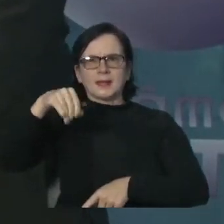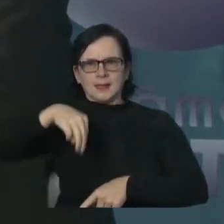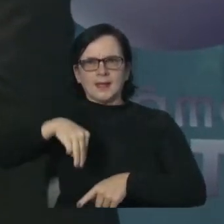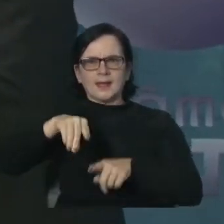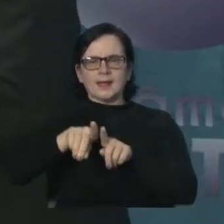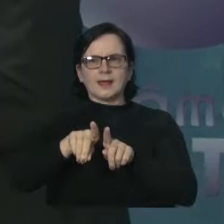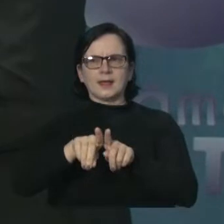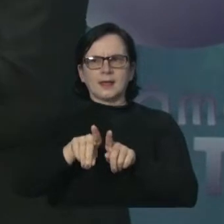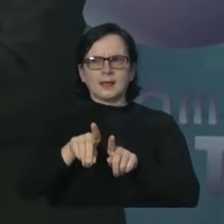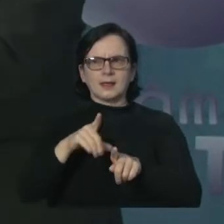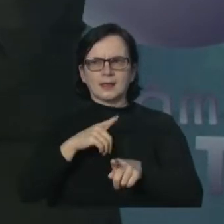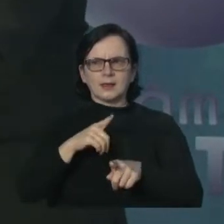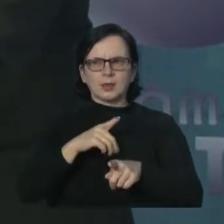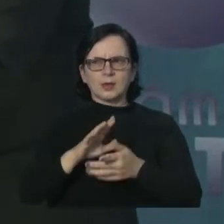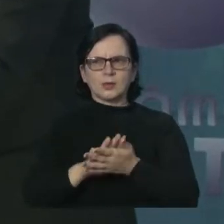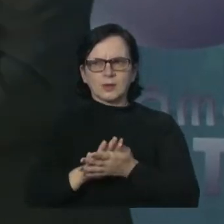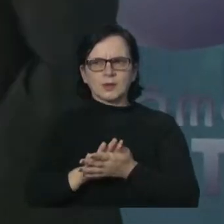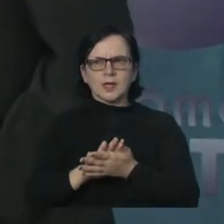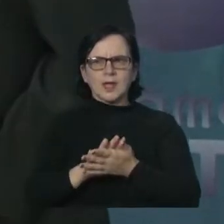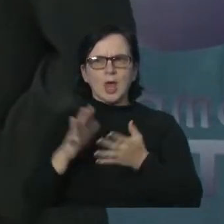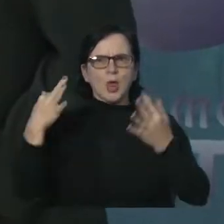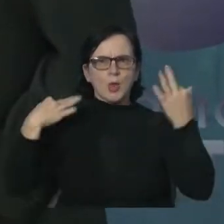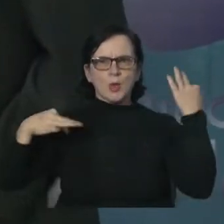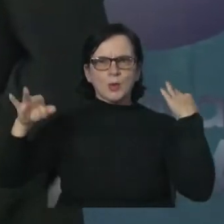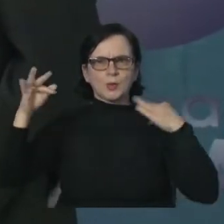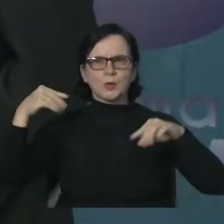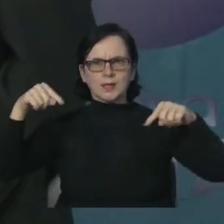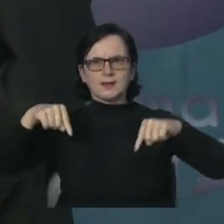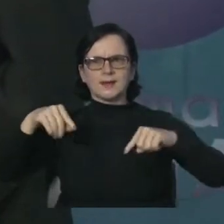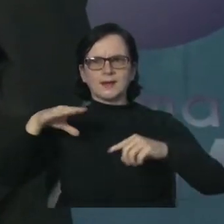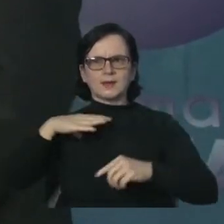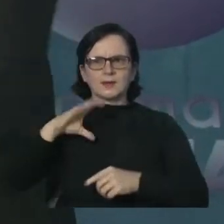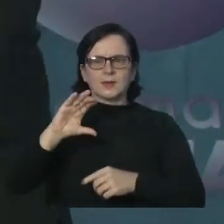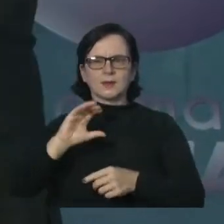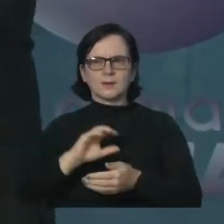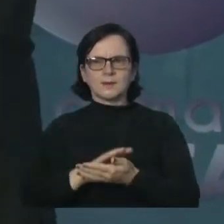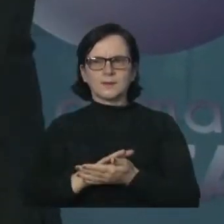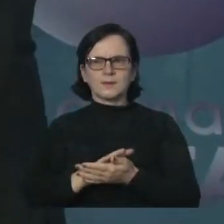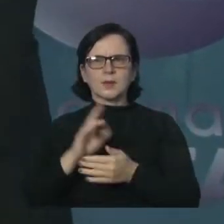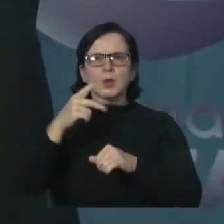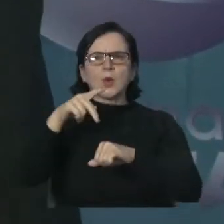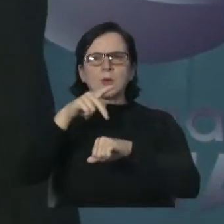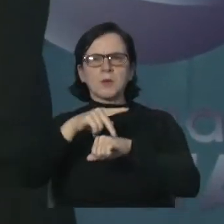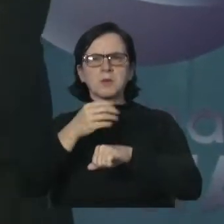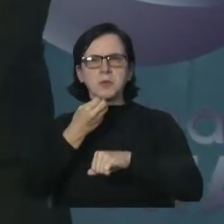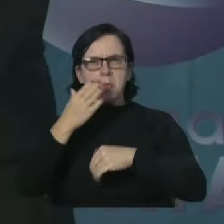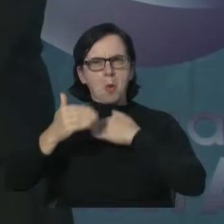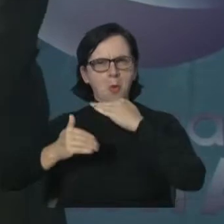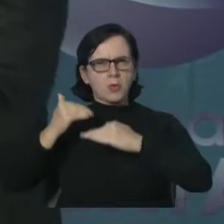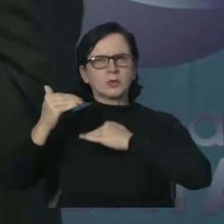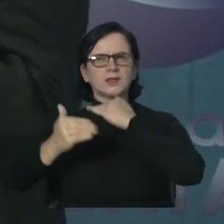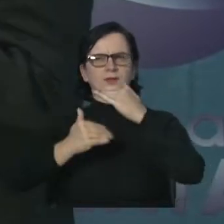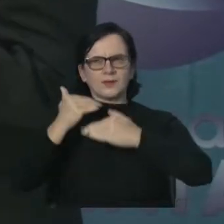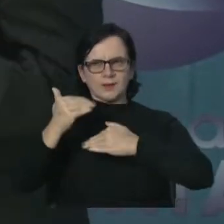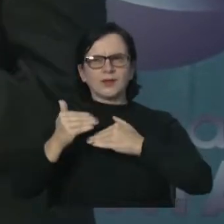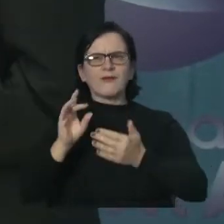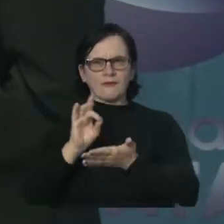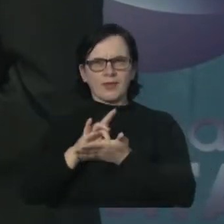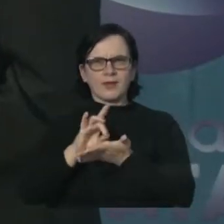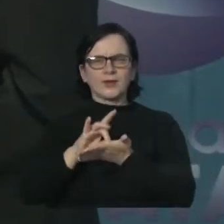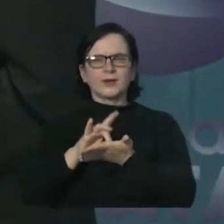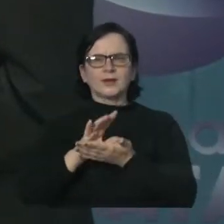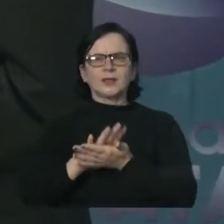Nós, como periodistas e turistas, é um muito desenvolvido ultimamente, não é?